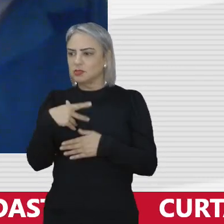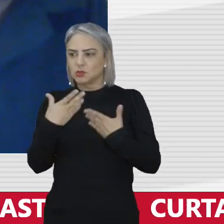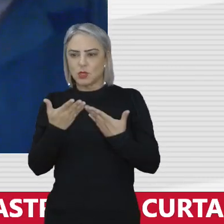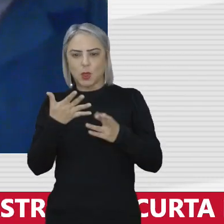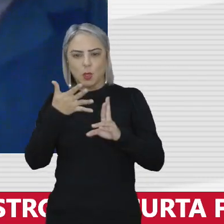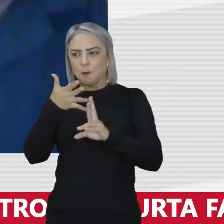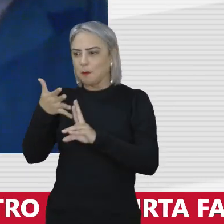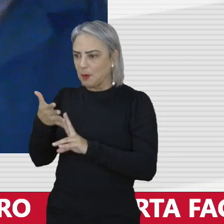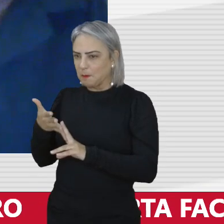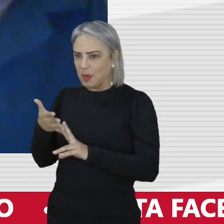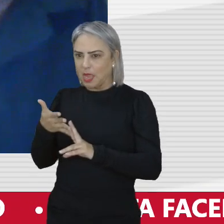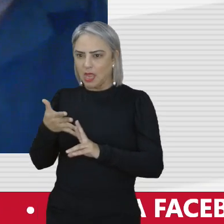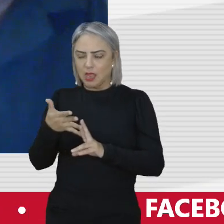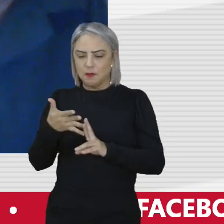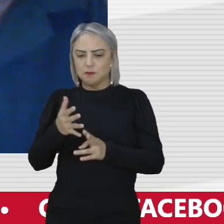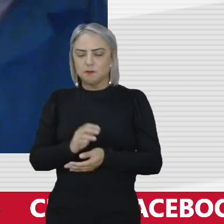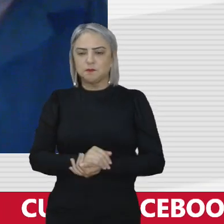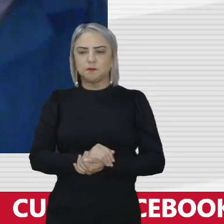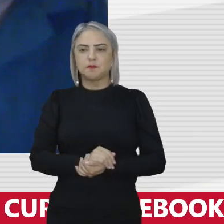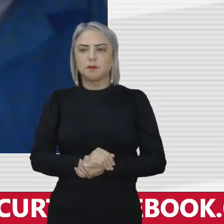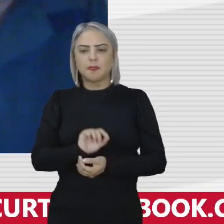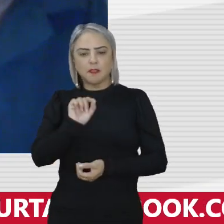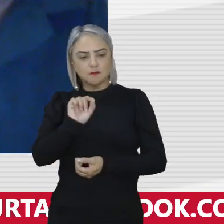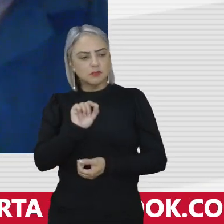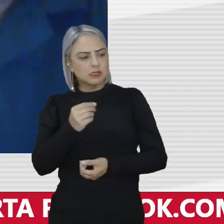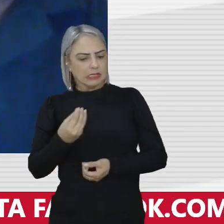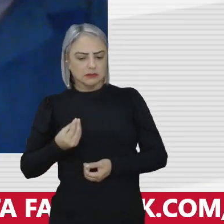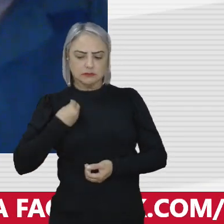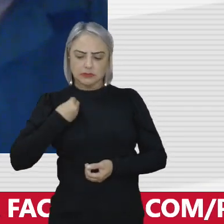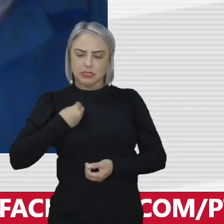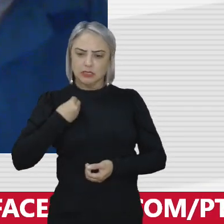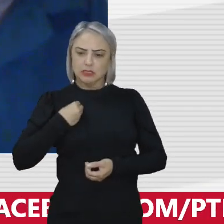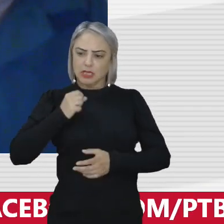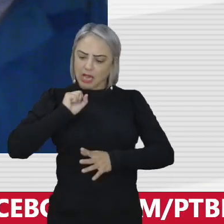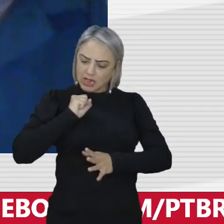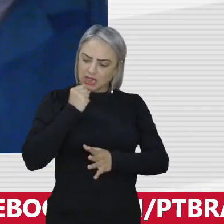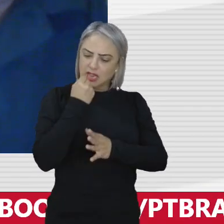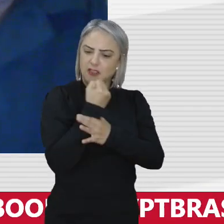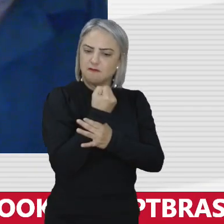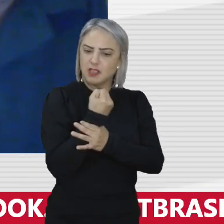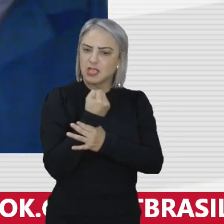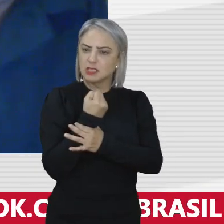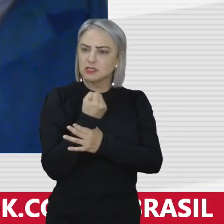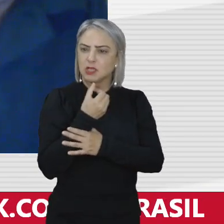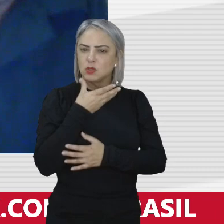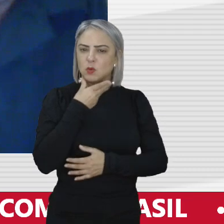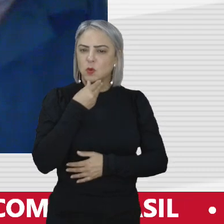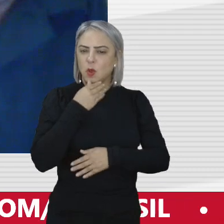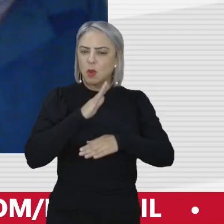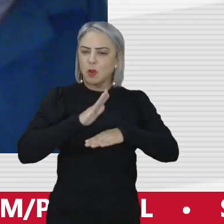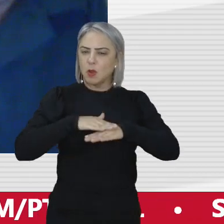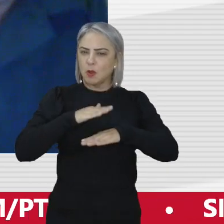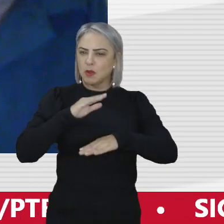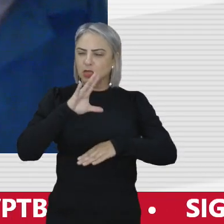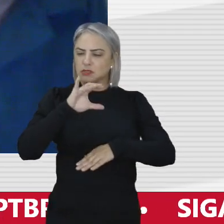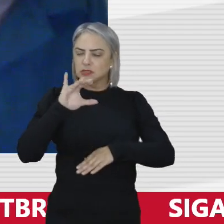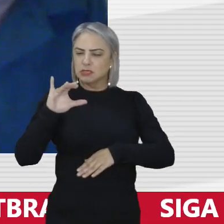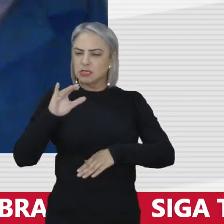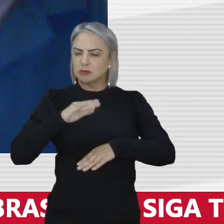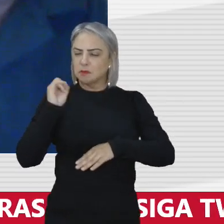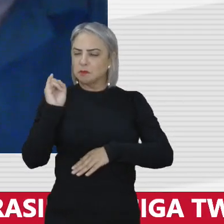diretamente assim ligado você participou da defesa de um dos homens de ciência mais importantes do Brasil